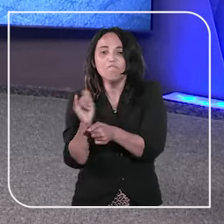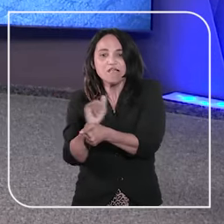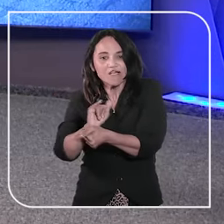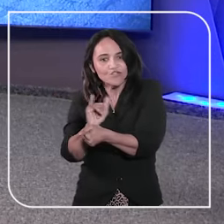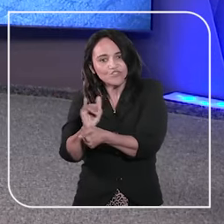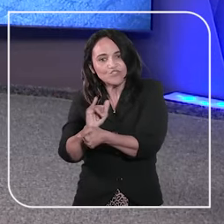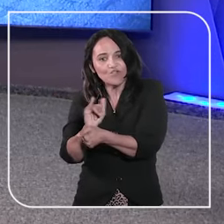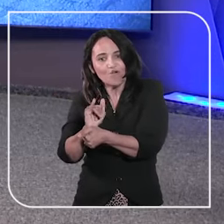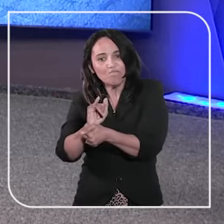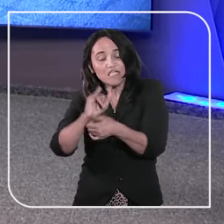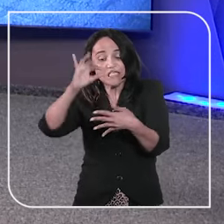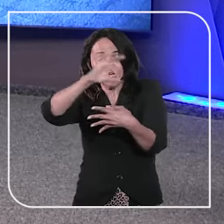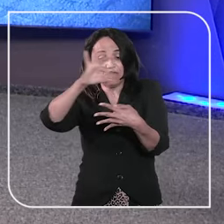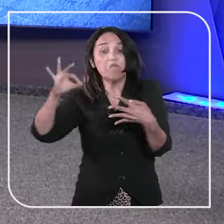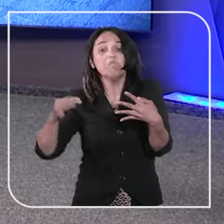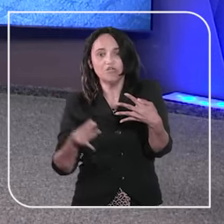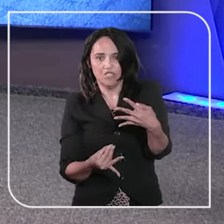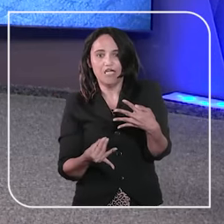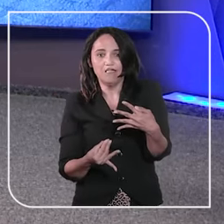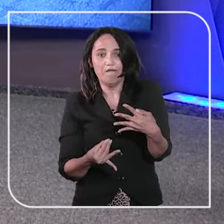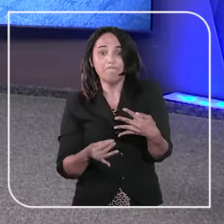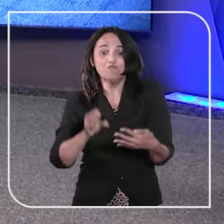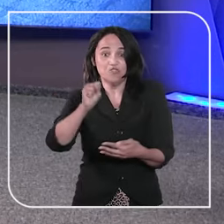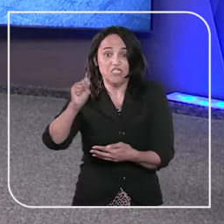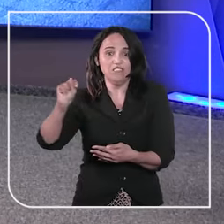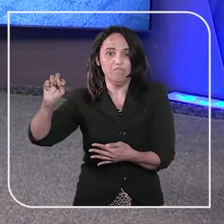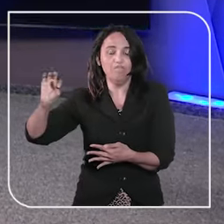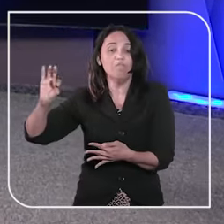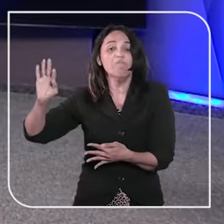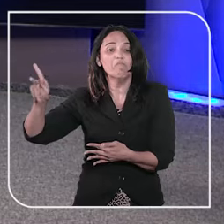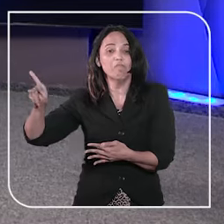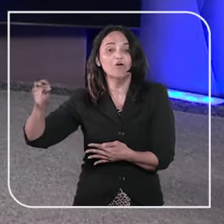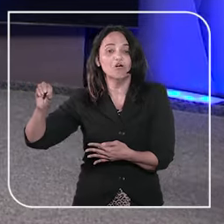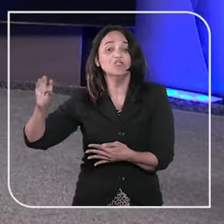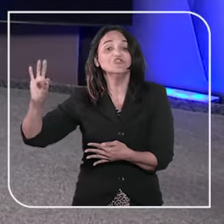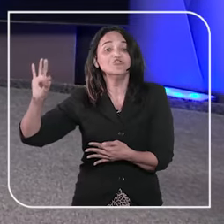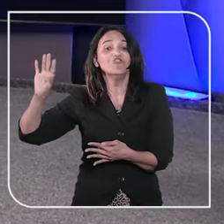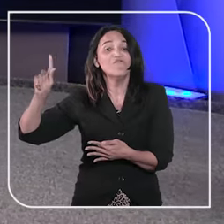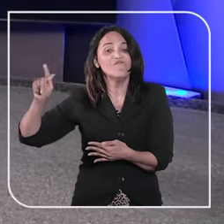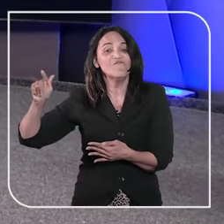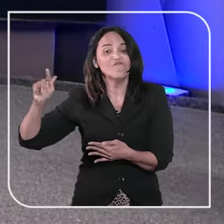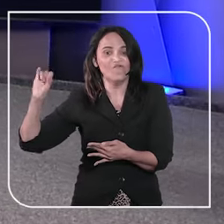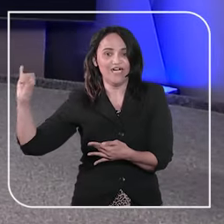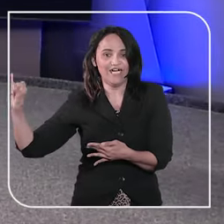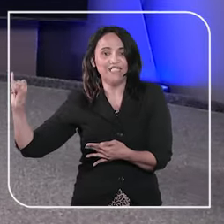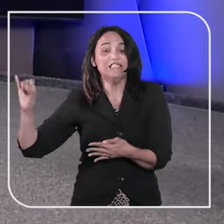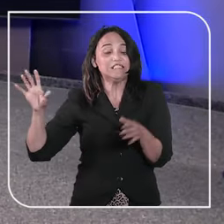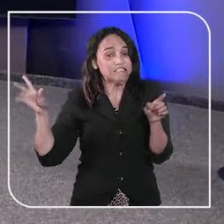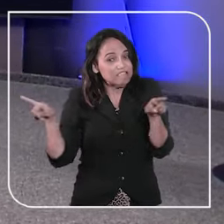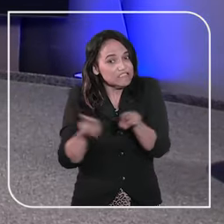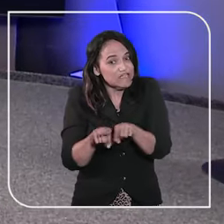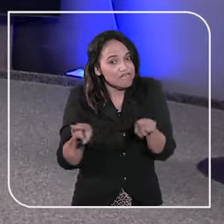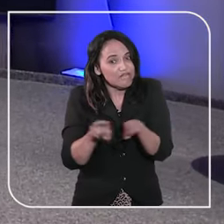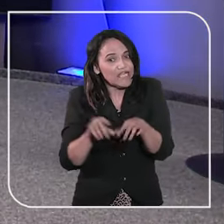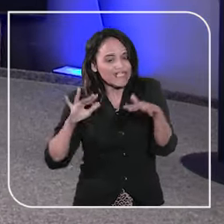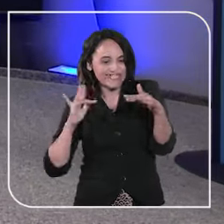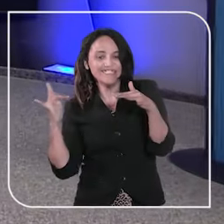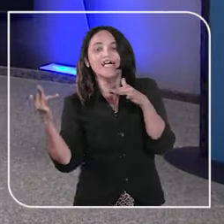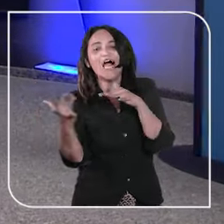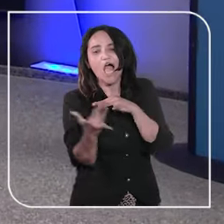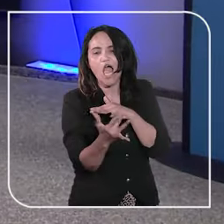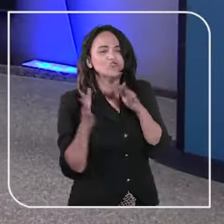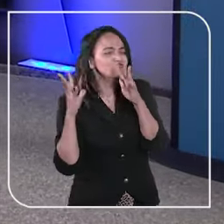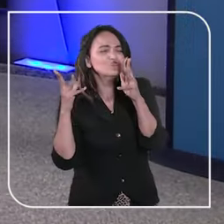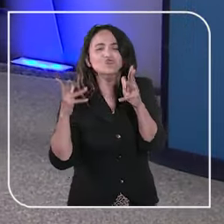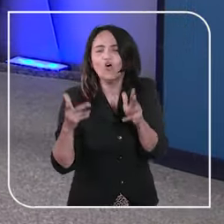plataformas de podcast, como o Spotify. E, claro, nas nossas mídias sociais, você encontra